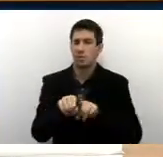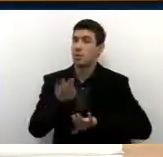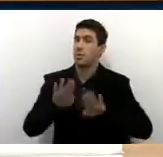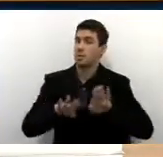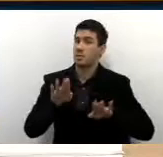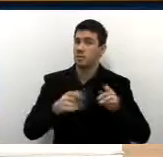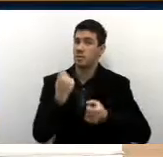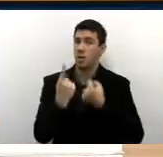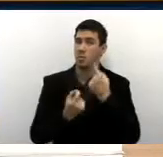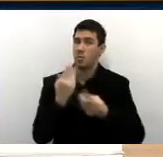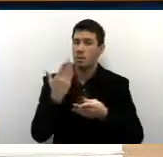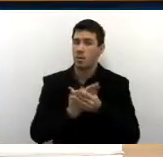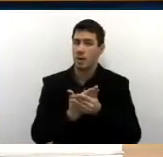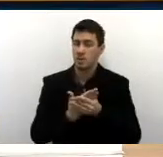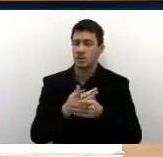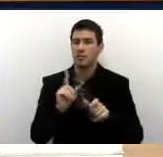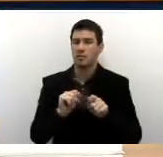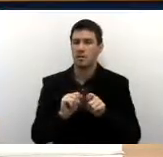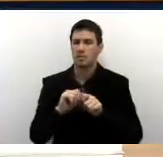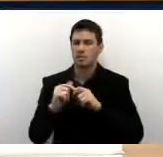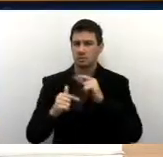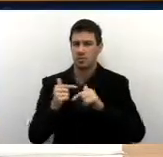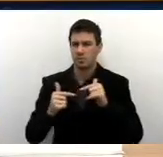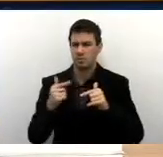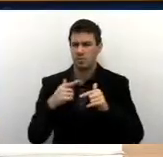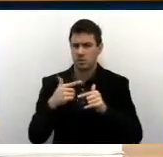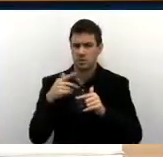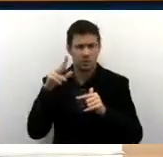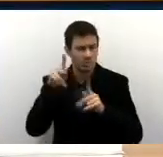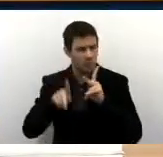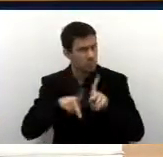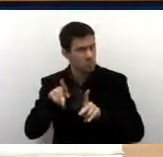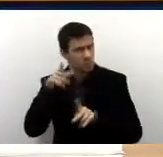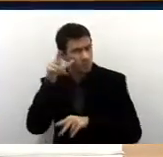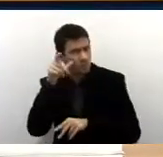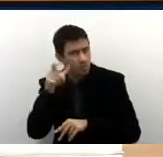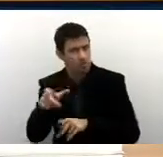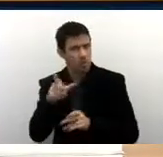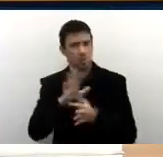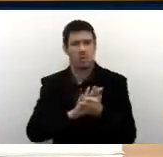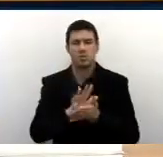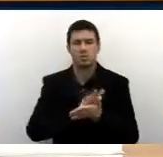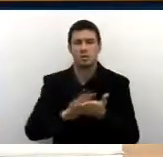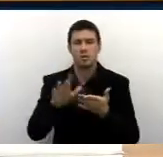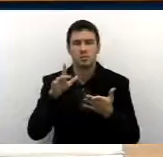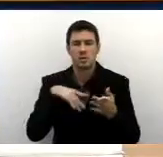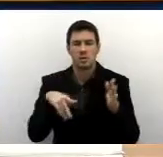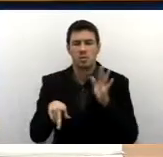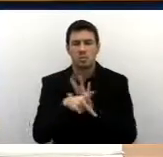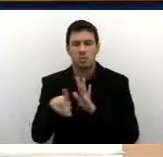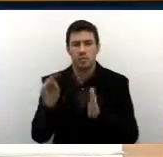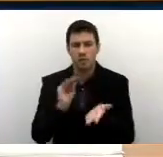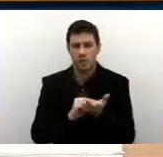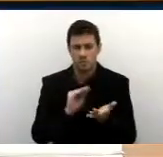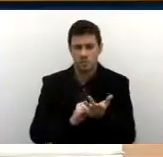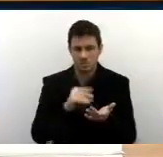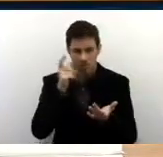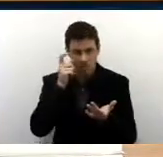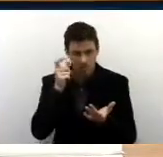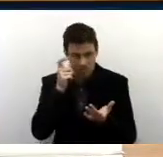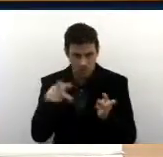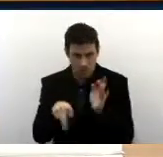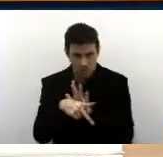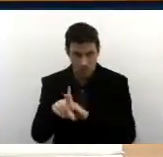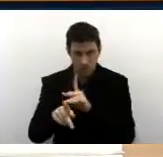algumas pastas fazem um trabalho que o grande público não observa, por às vezes desinteresse à política pública, porque a gente